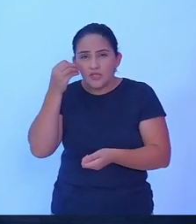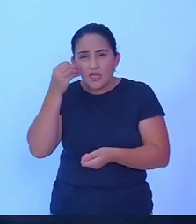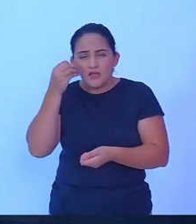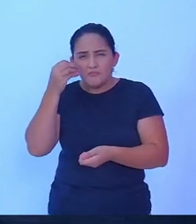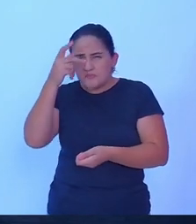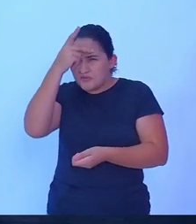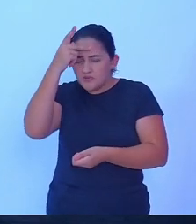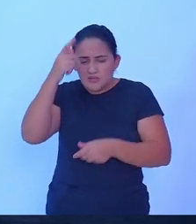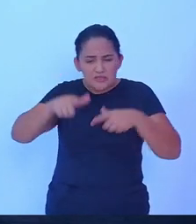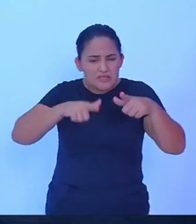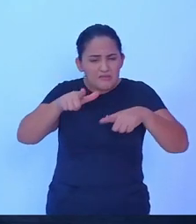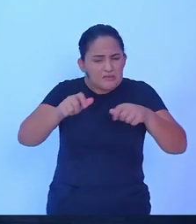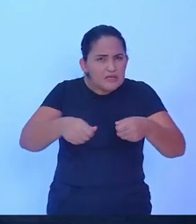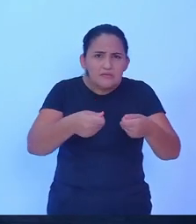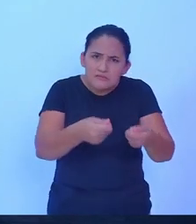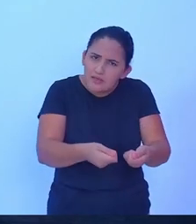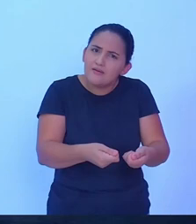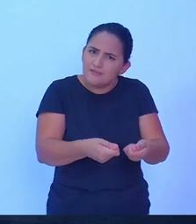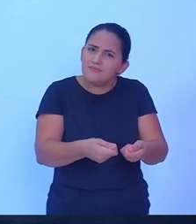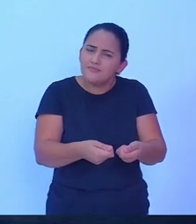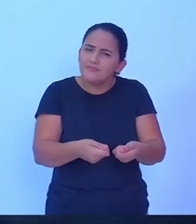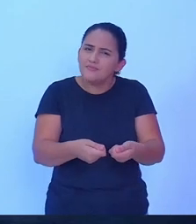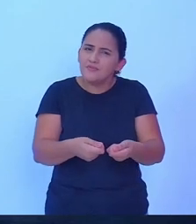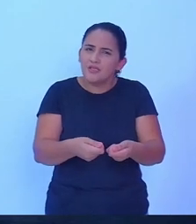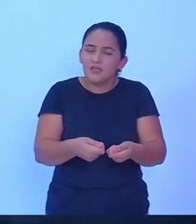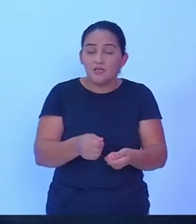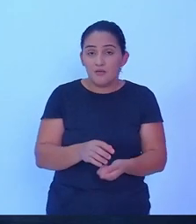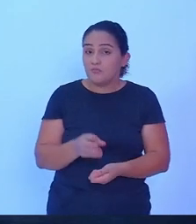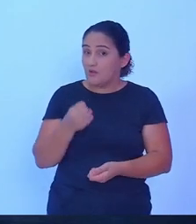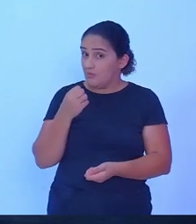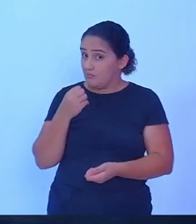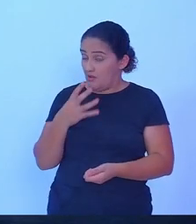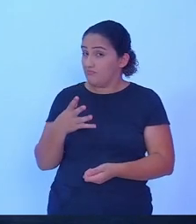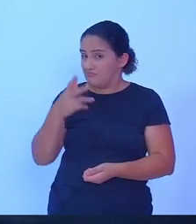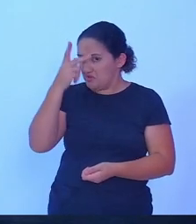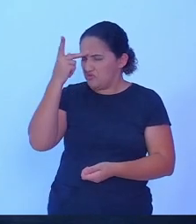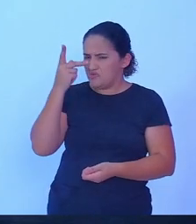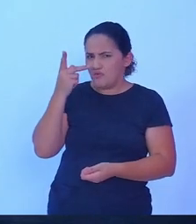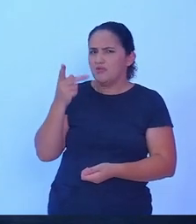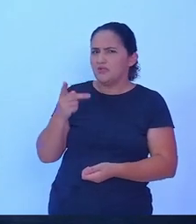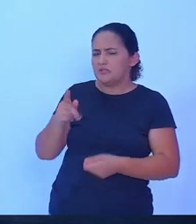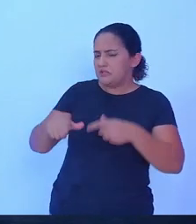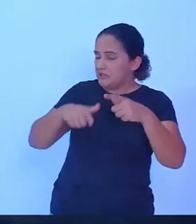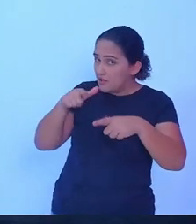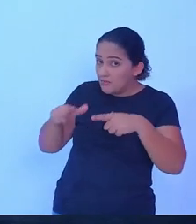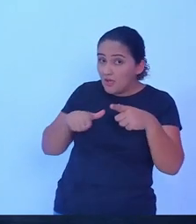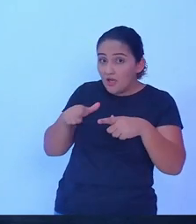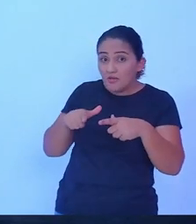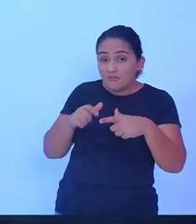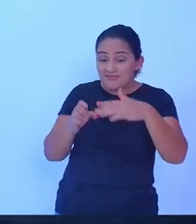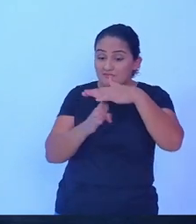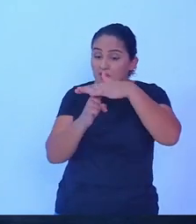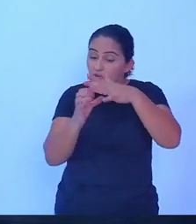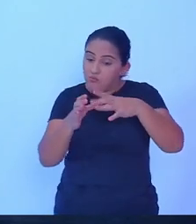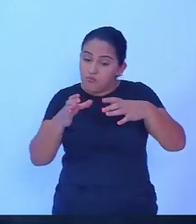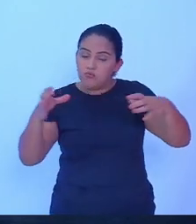e com isso nós aqui no nosso município observamos a